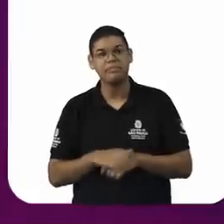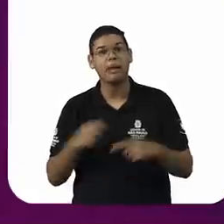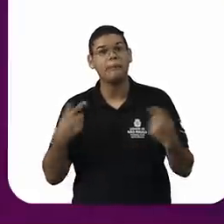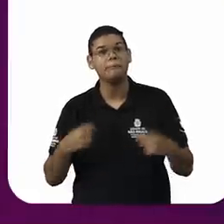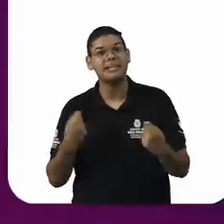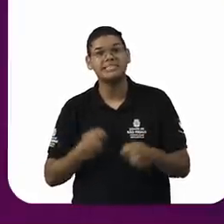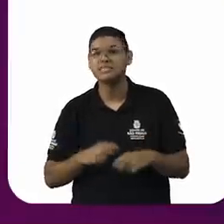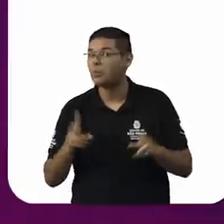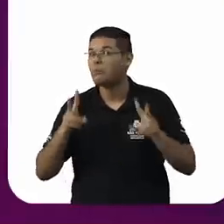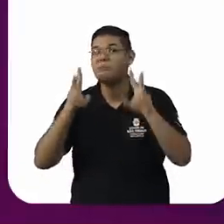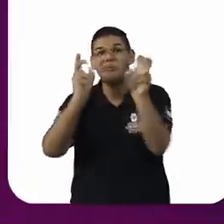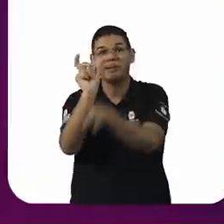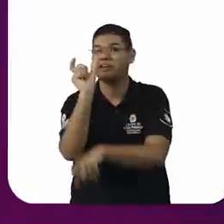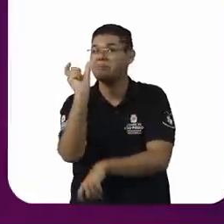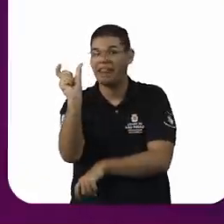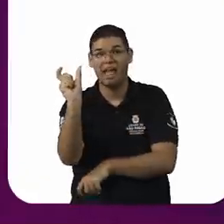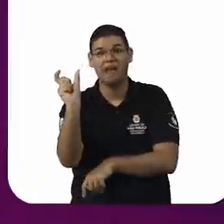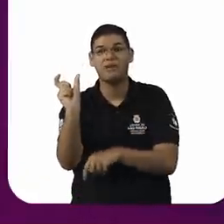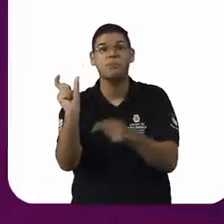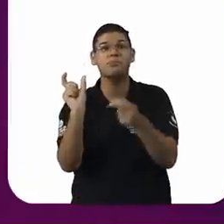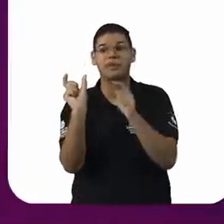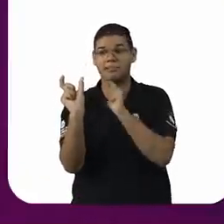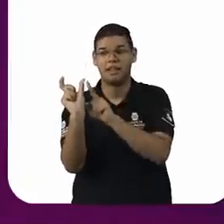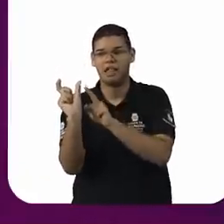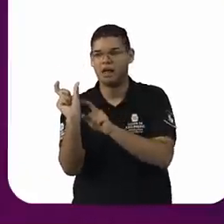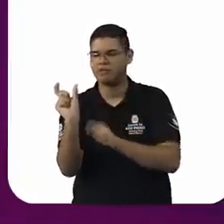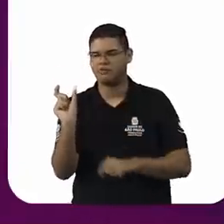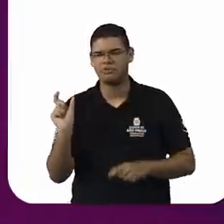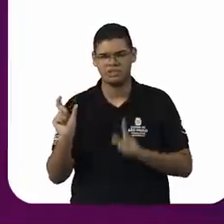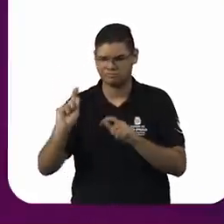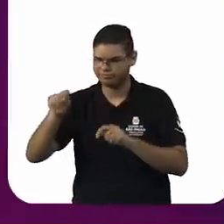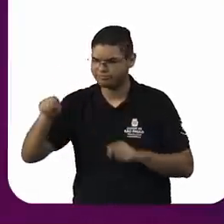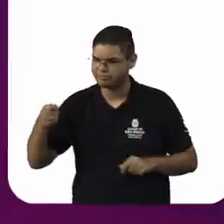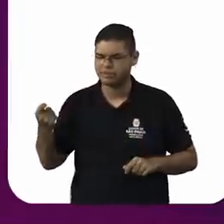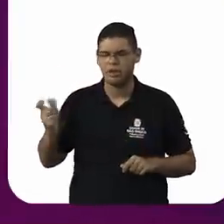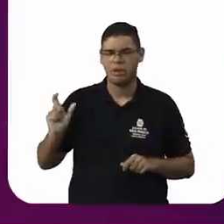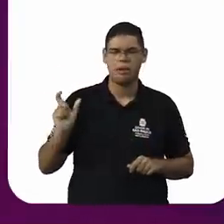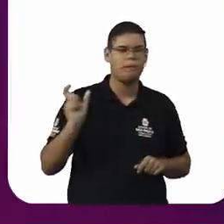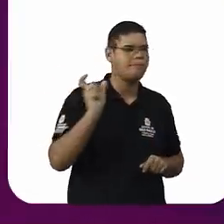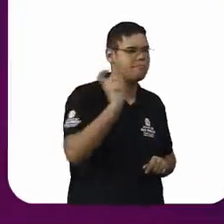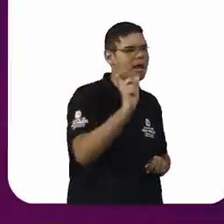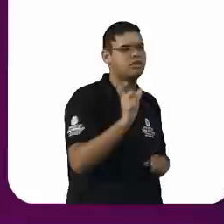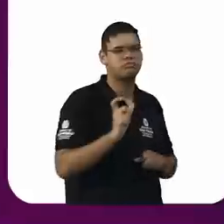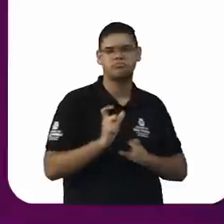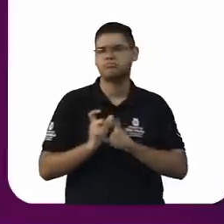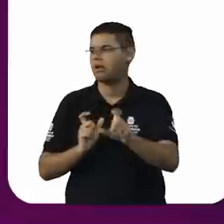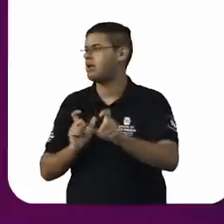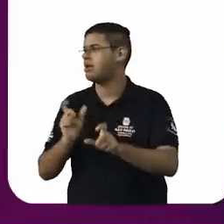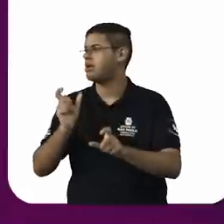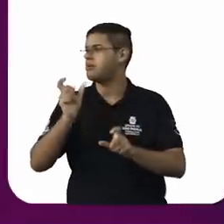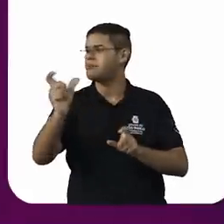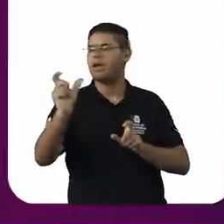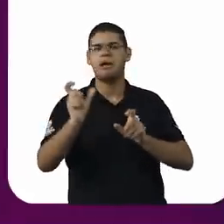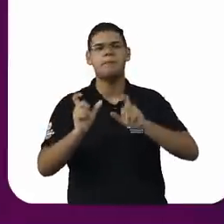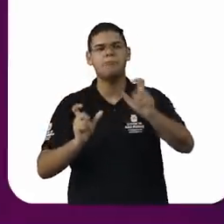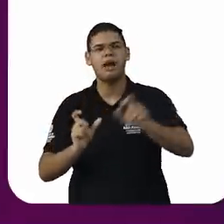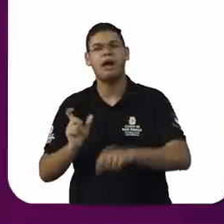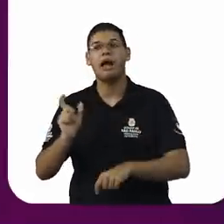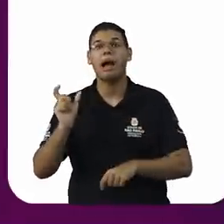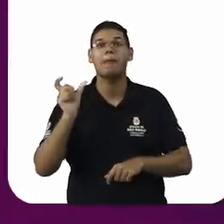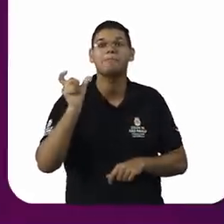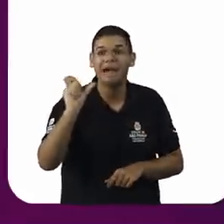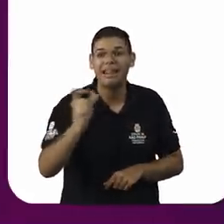palavra move o mundo, nós somos constituídos por palavra, a palavra determina, palavra diz quem